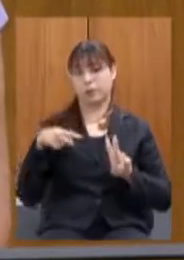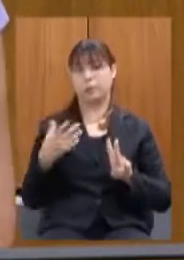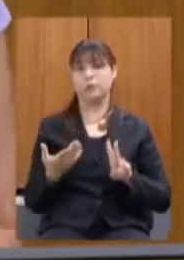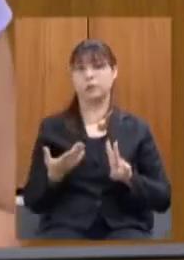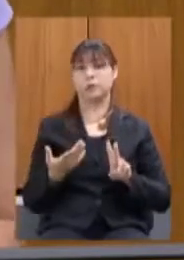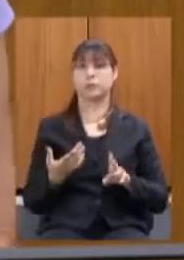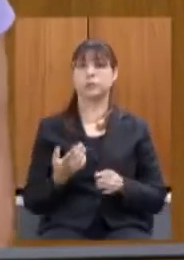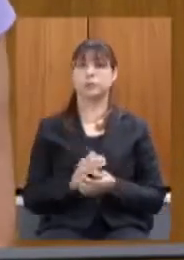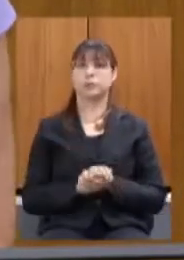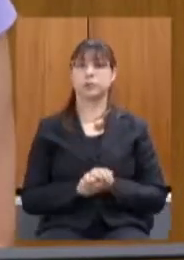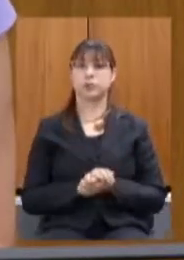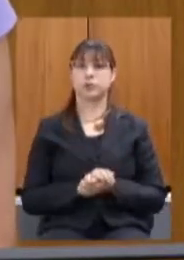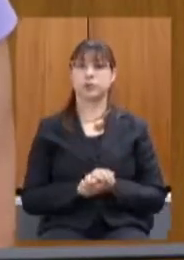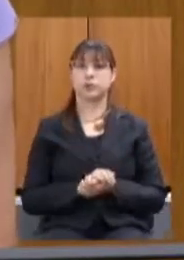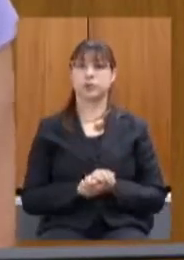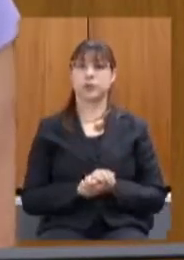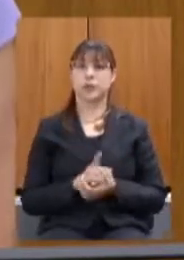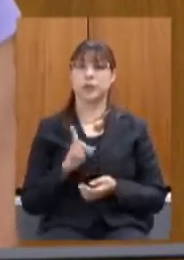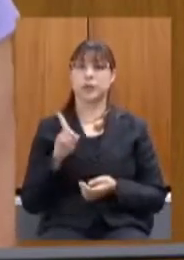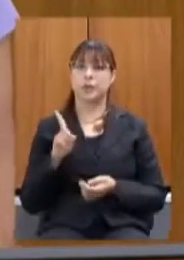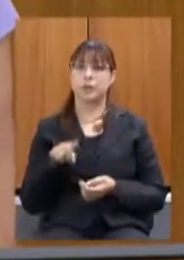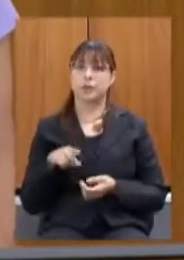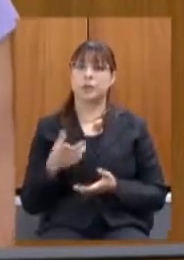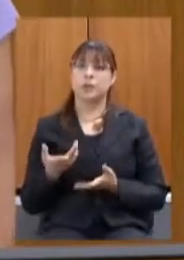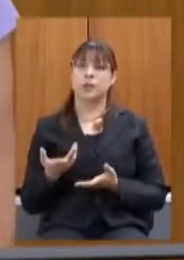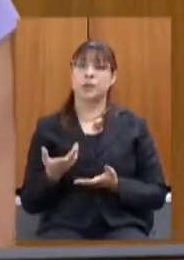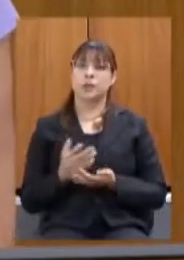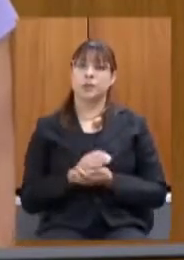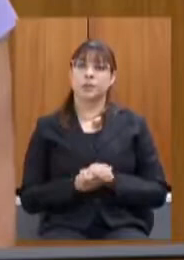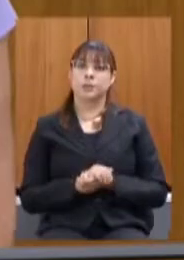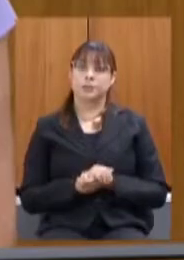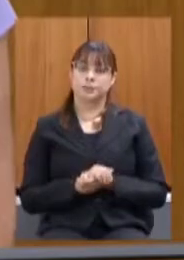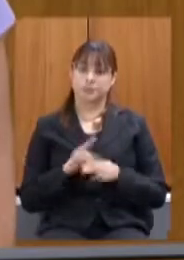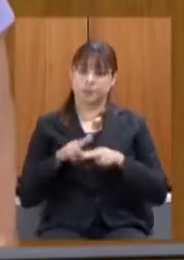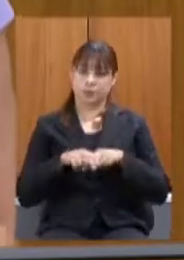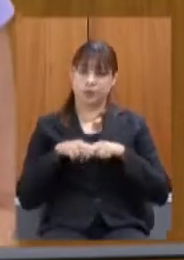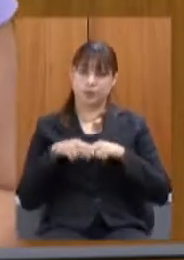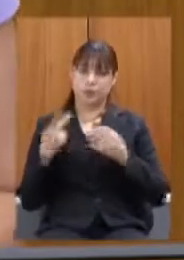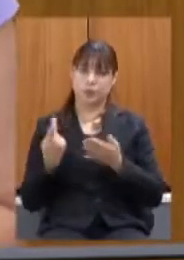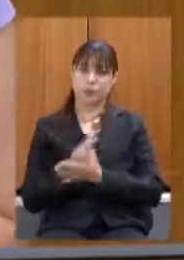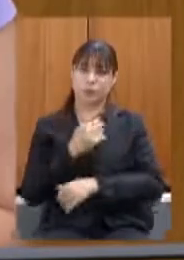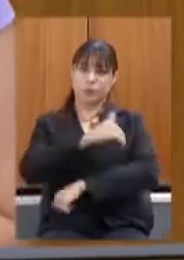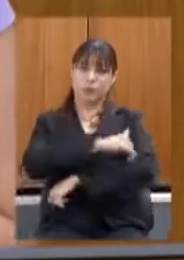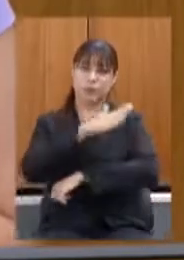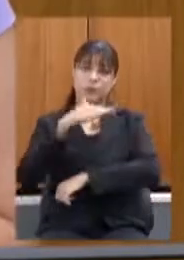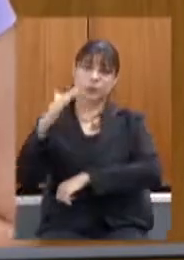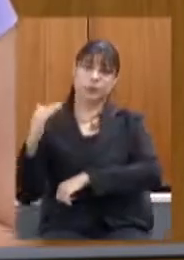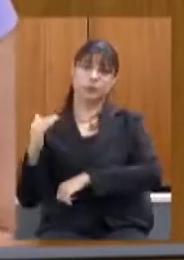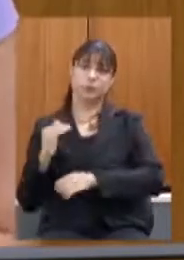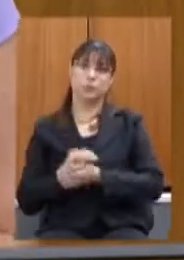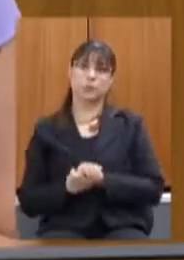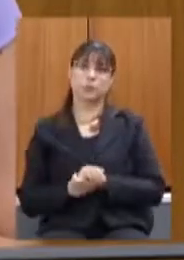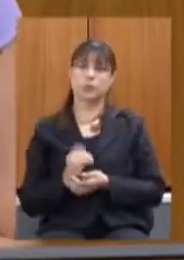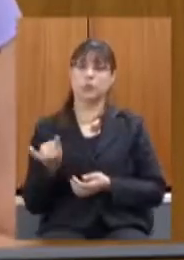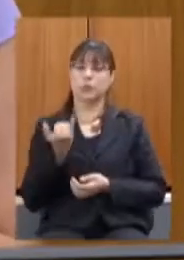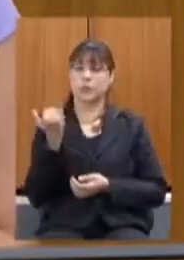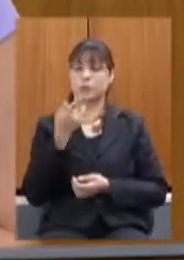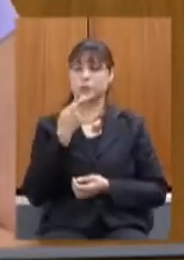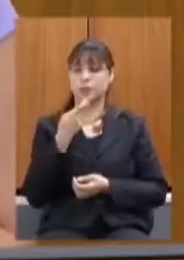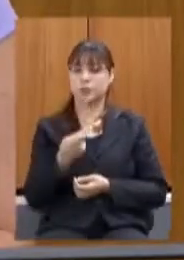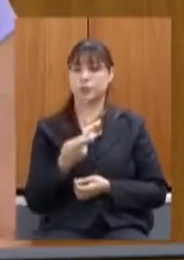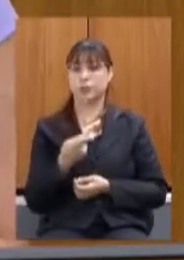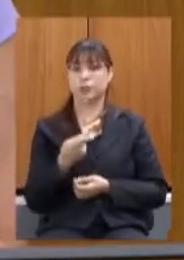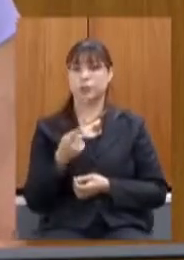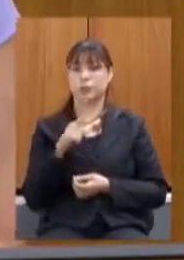reparação da tragédia de Brumadinho é importante mencionar que